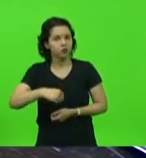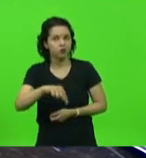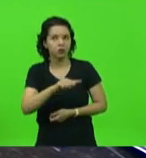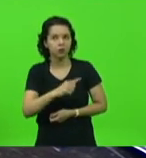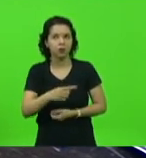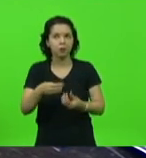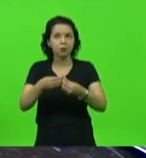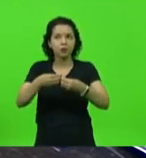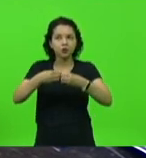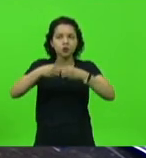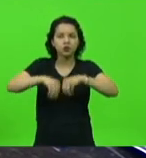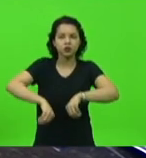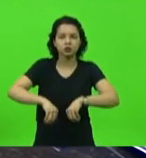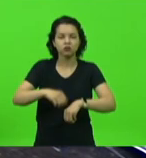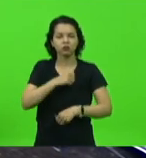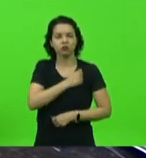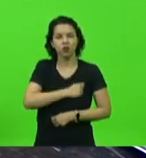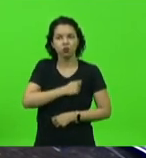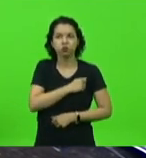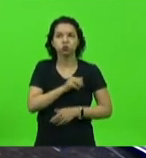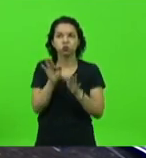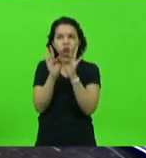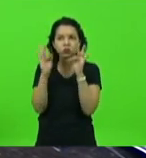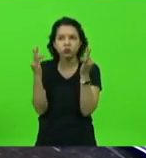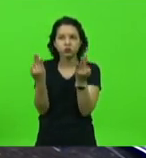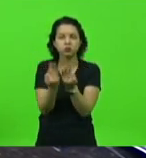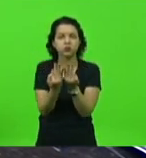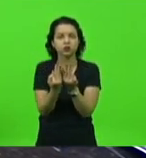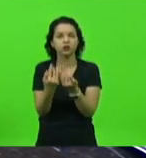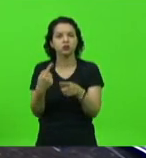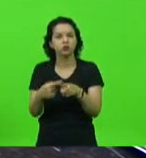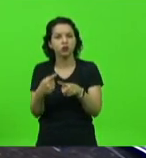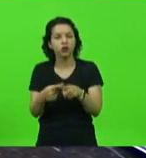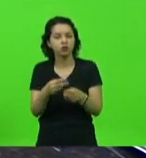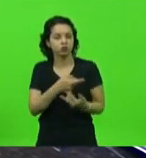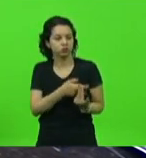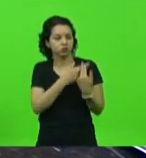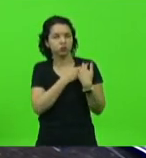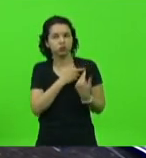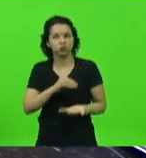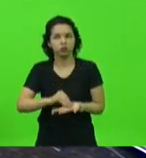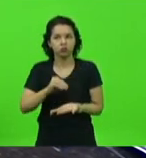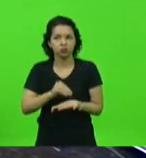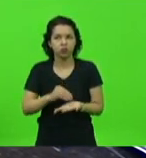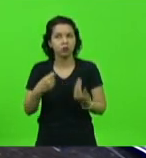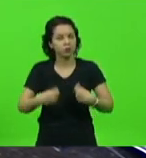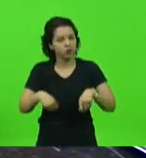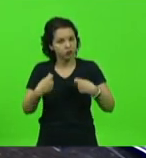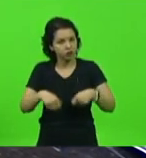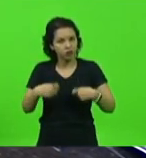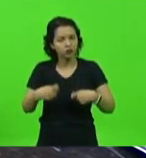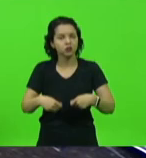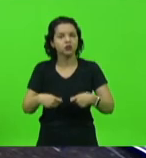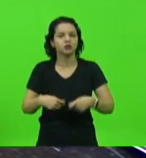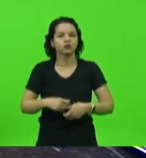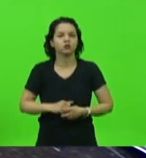prejudicar alunos e famílias por irresponsabilidades, precisa ser levantada essa questão.